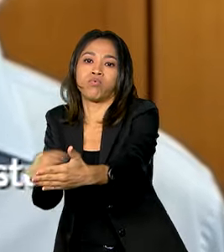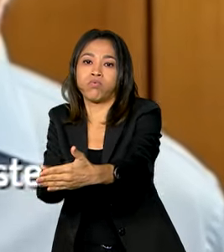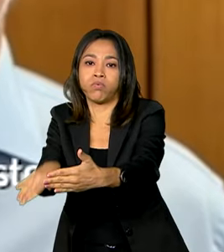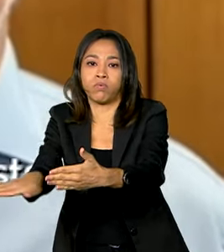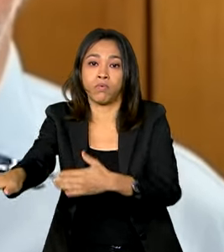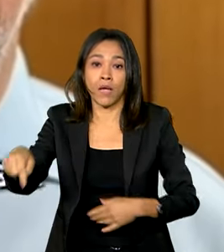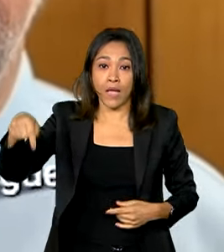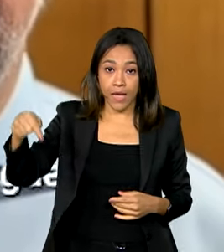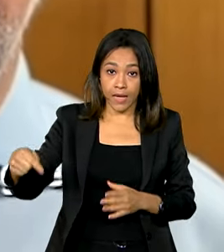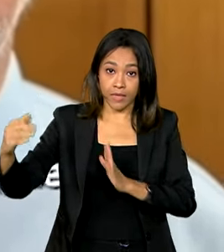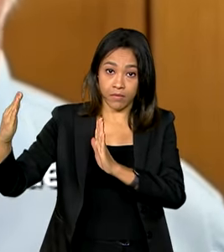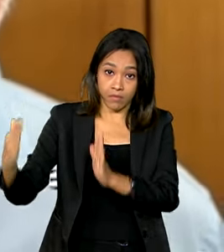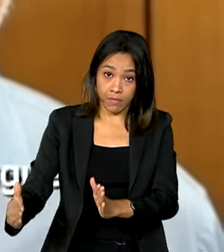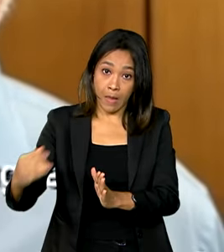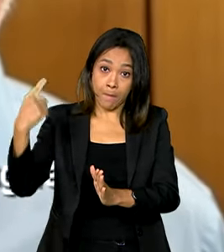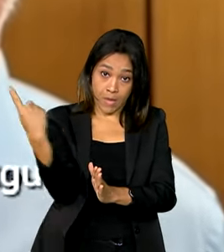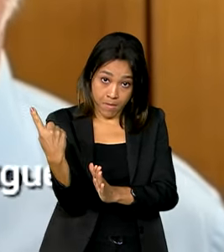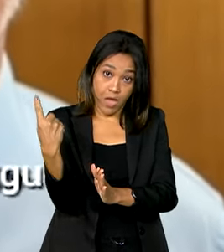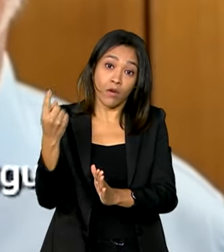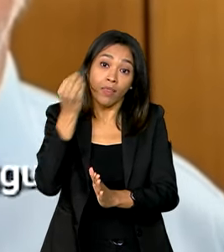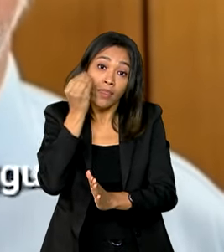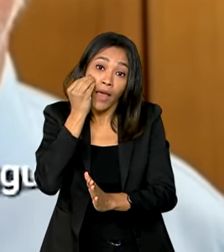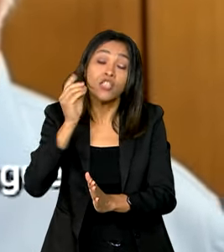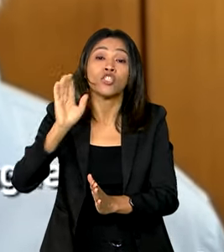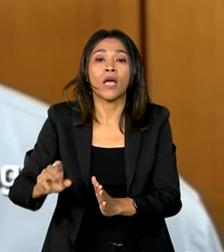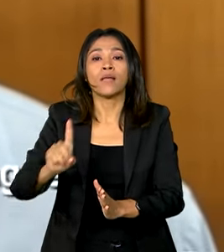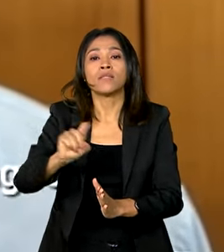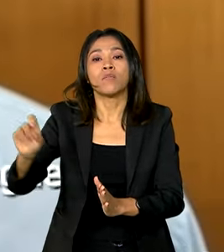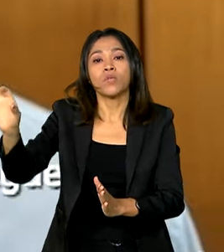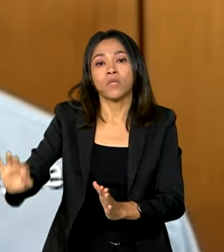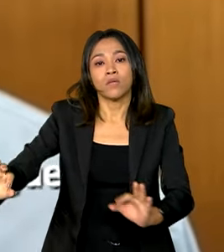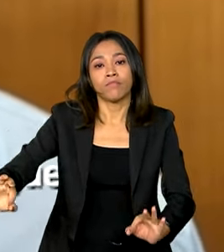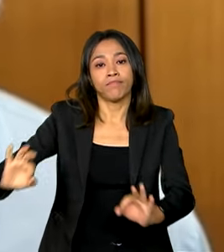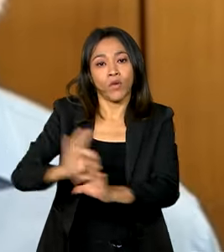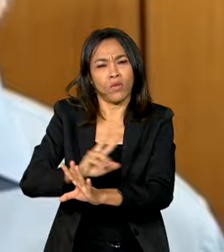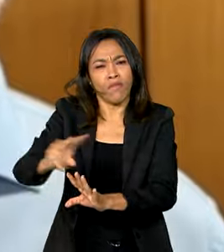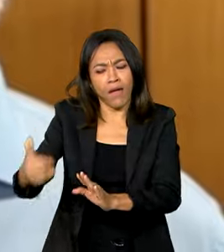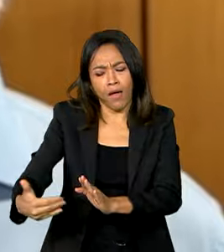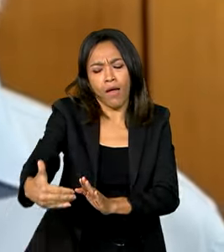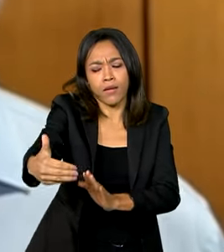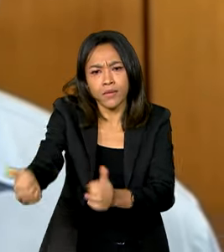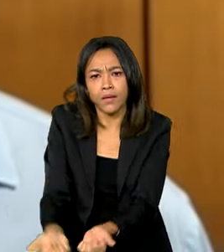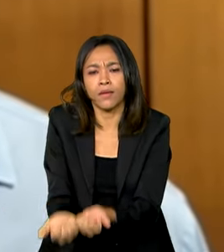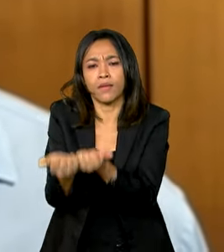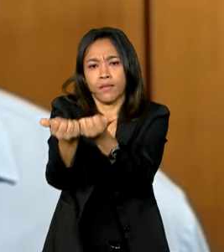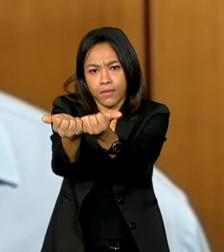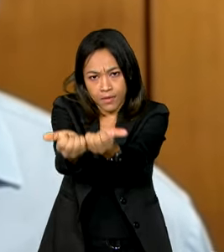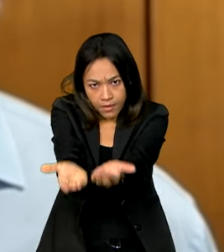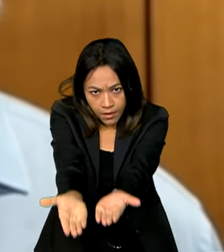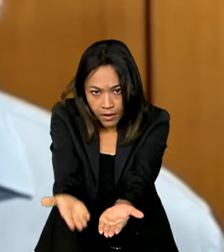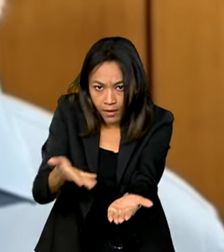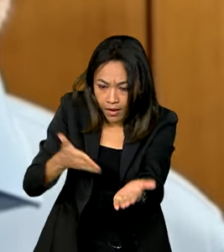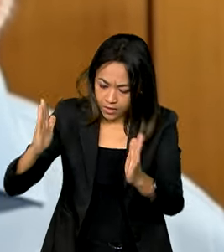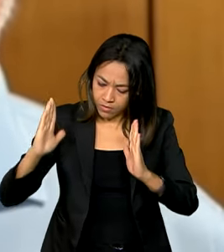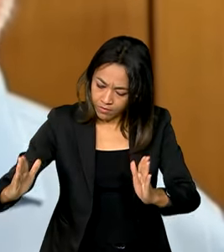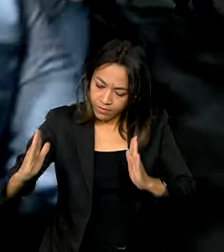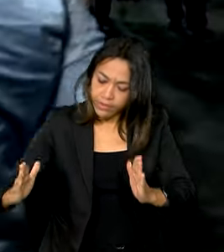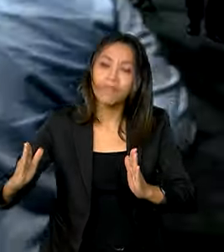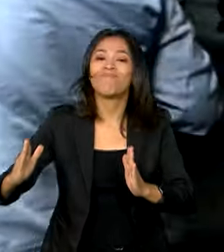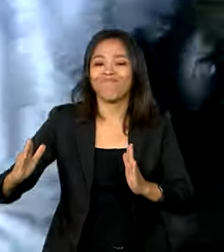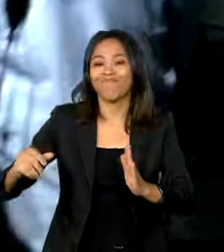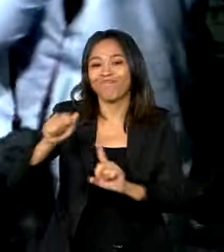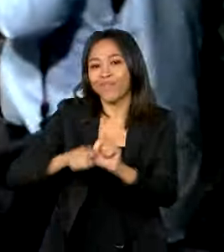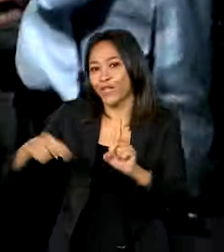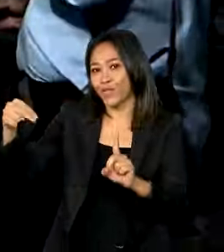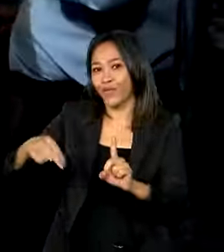trecho que entrou em teste hoje já está 100% concluído e vai ser entregue em operação ainda em novembro.